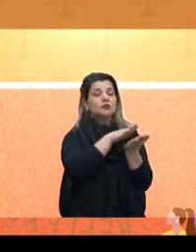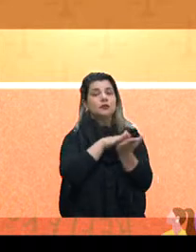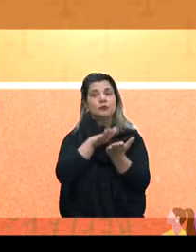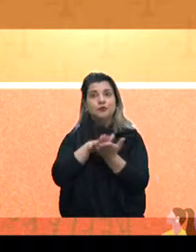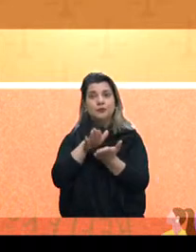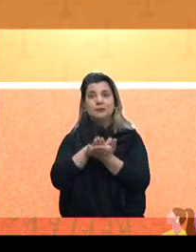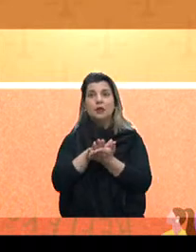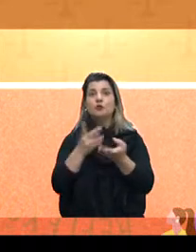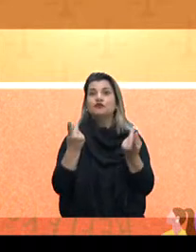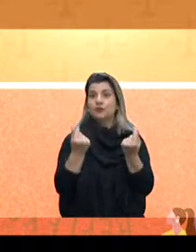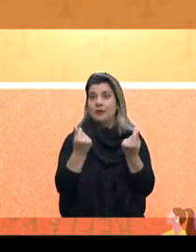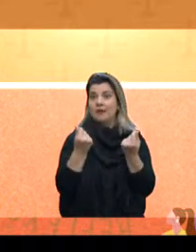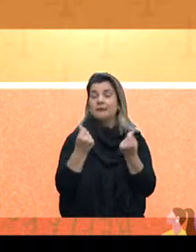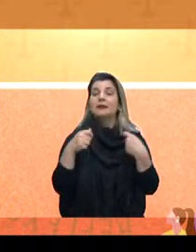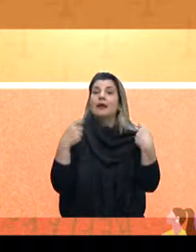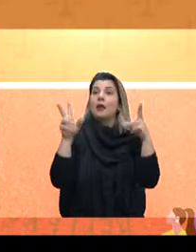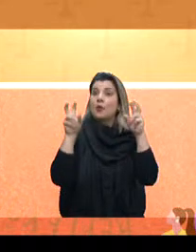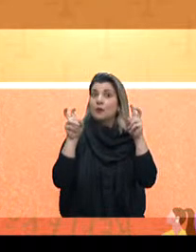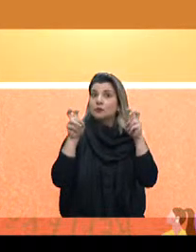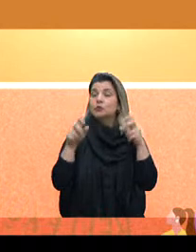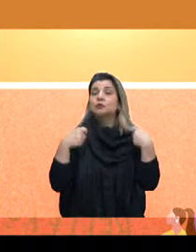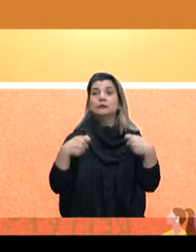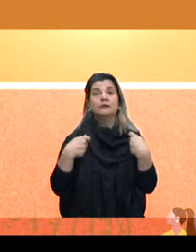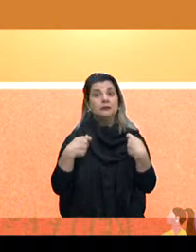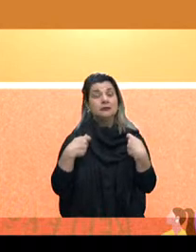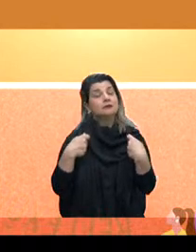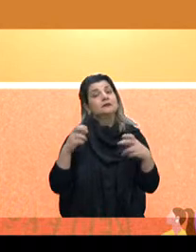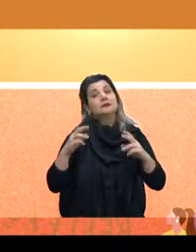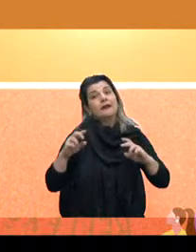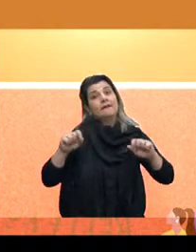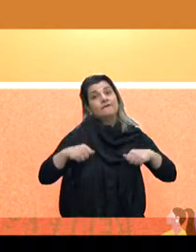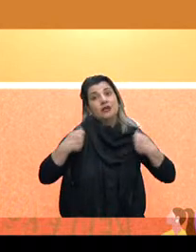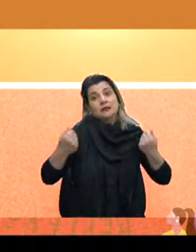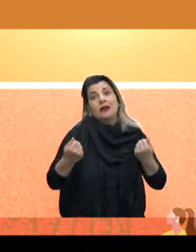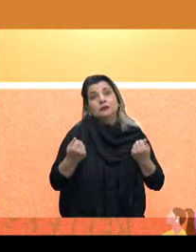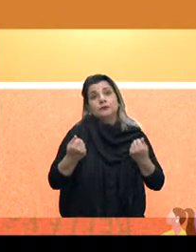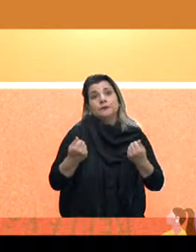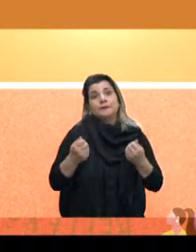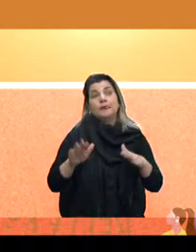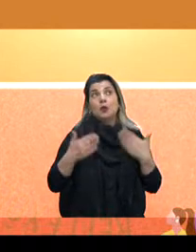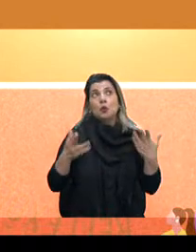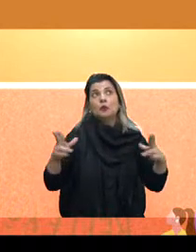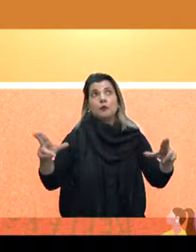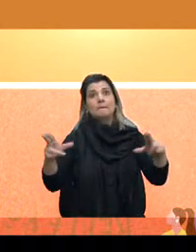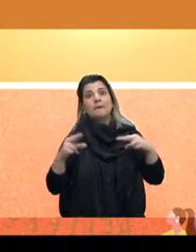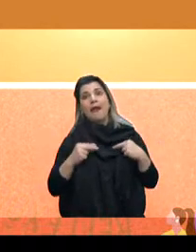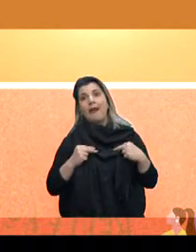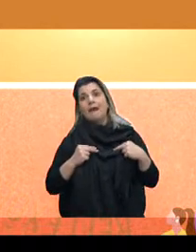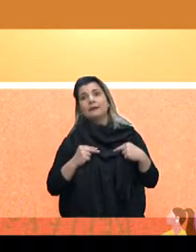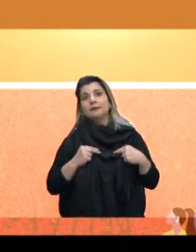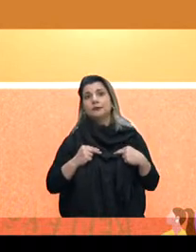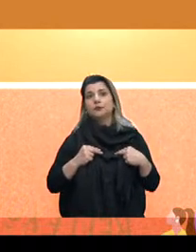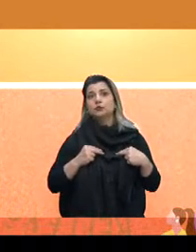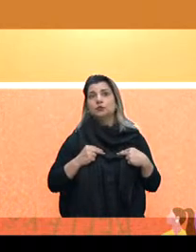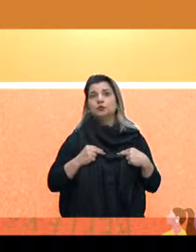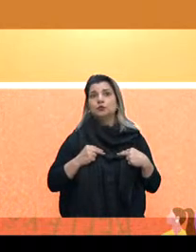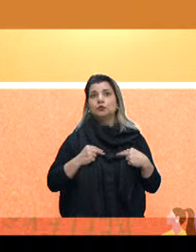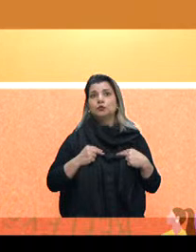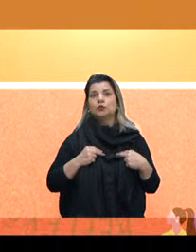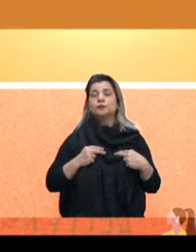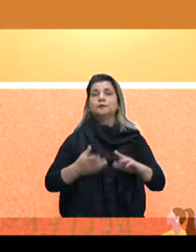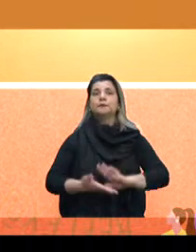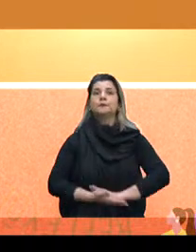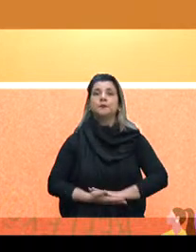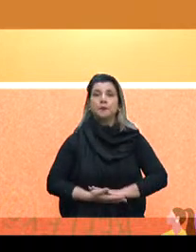é um tema que nós precisamos enfrentar. Quando nós vamos para a questão do mérito, se o mérito dá conta da mobilidade